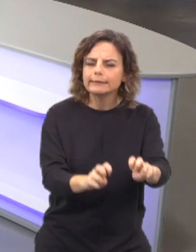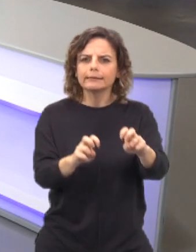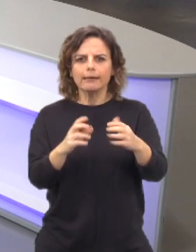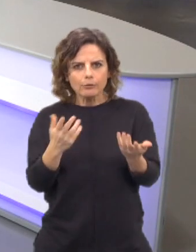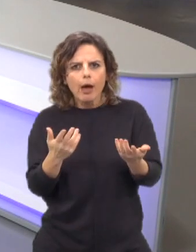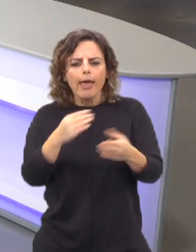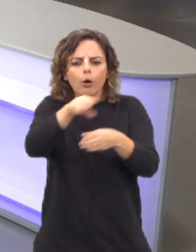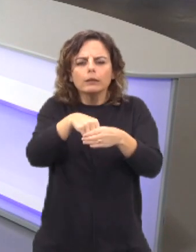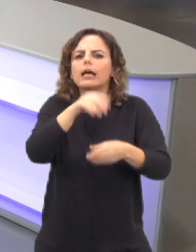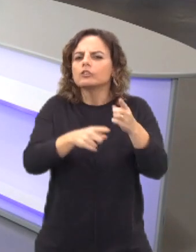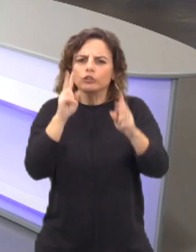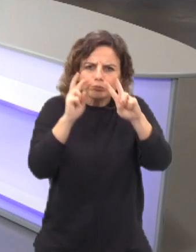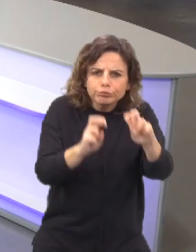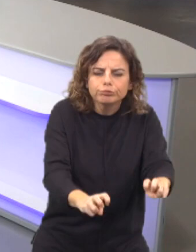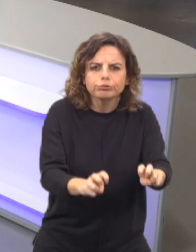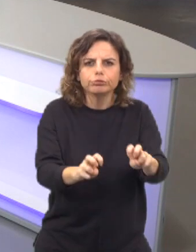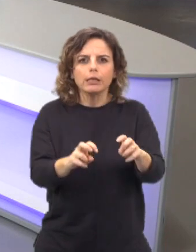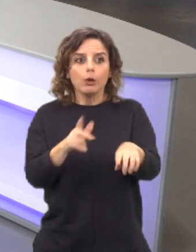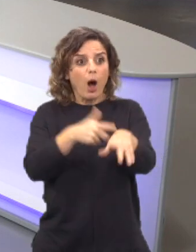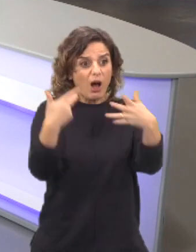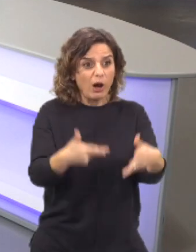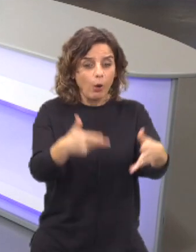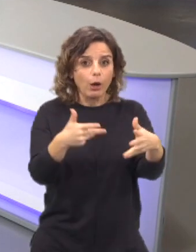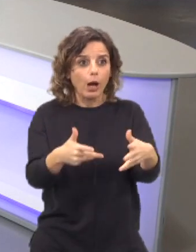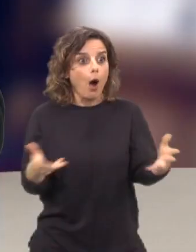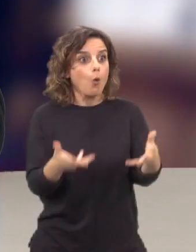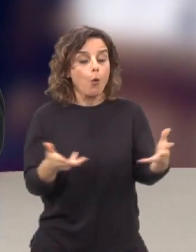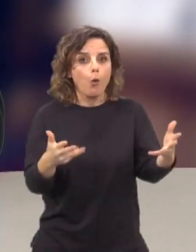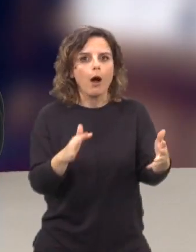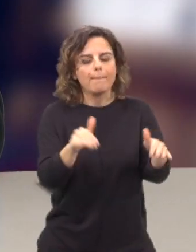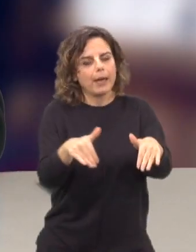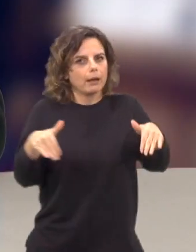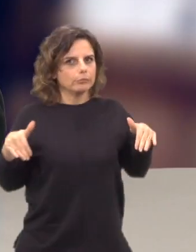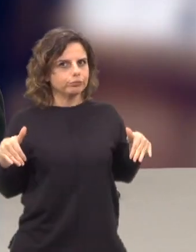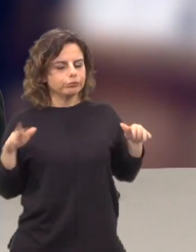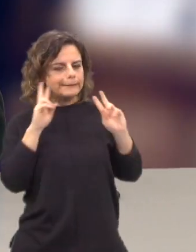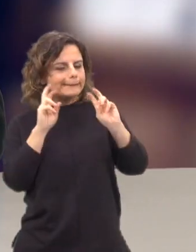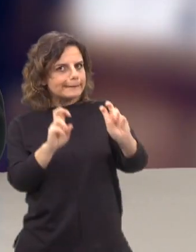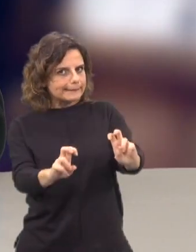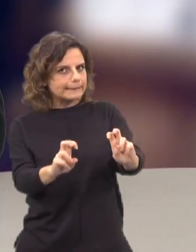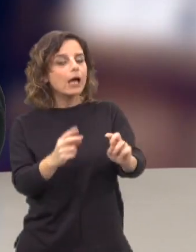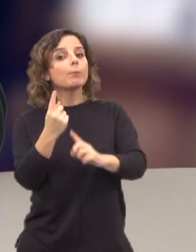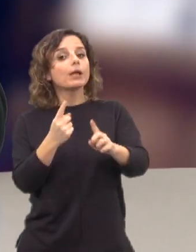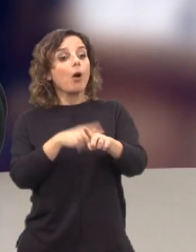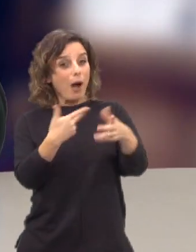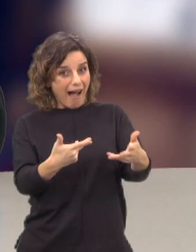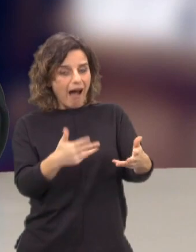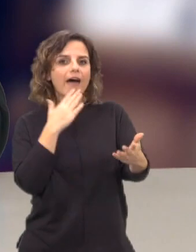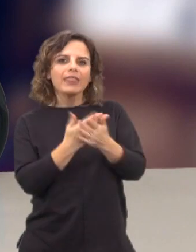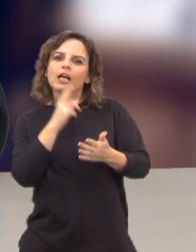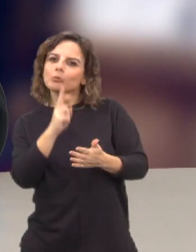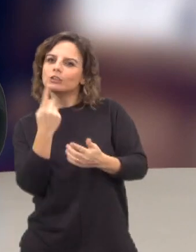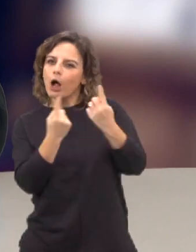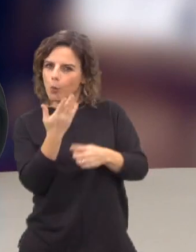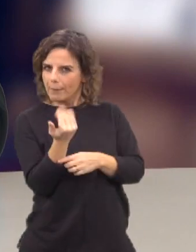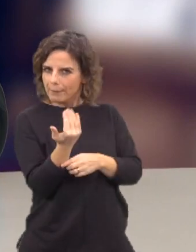temos que nos distanciar desse imediatismo para poder fornecer outras respostas que o imediatismo não dá. Agora, não podemos